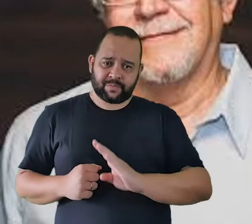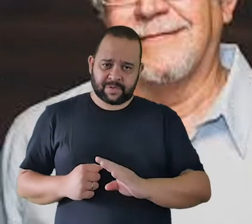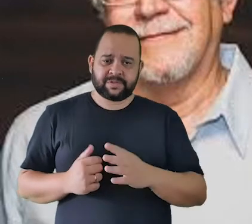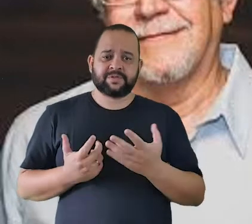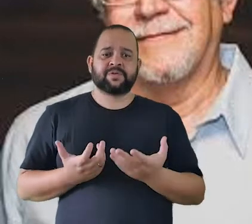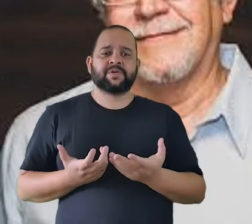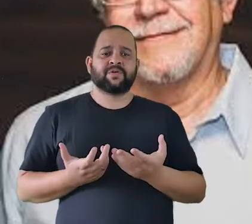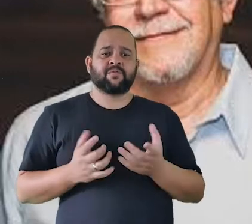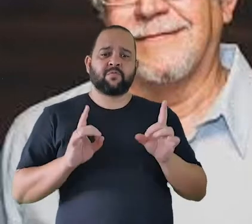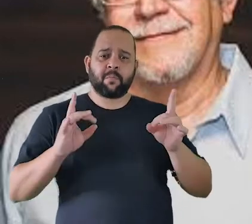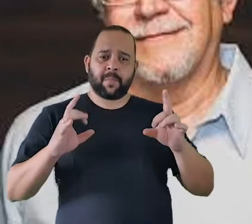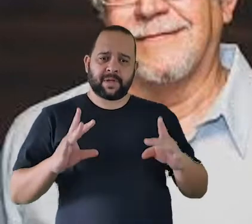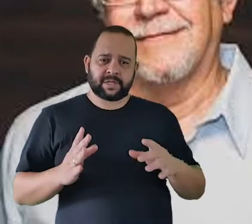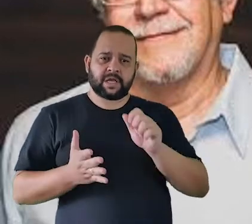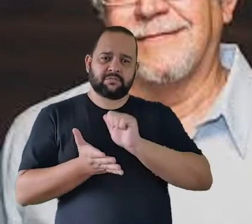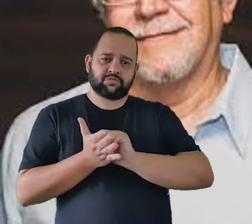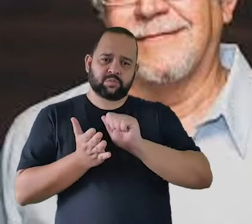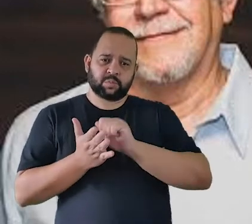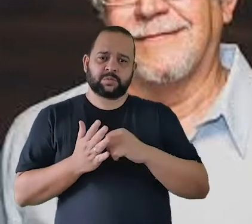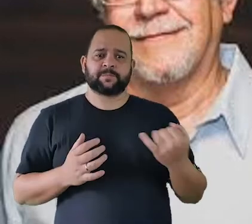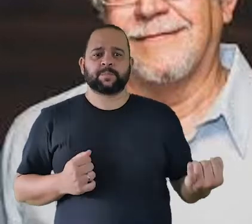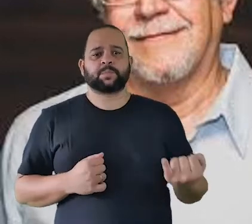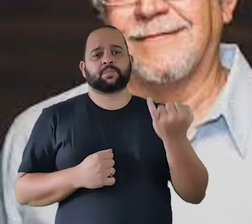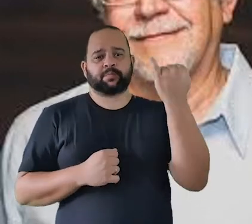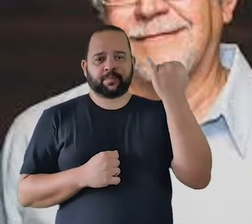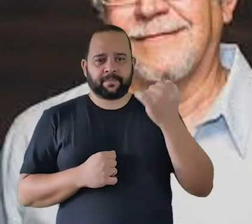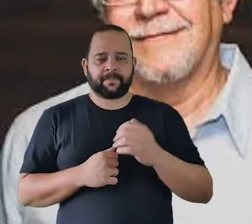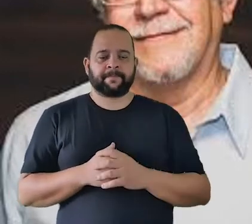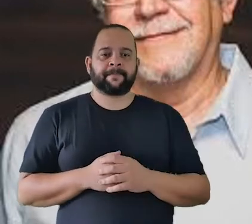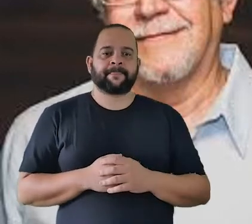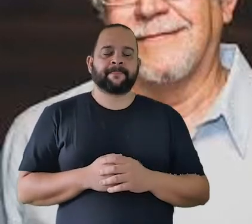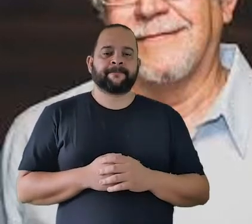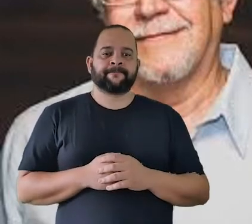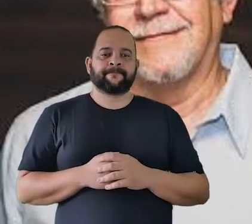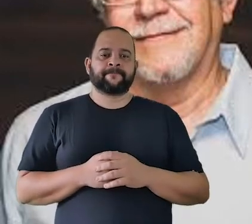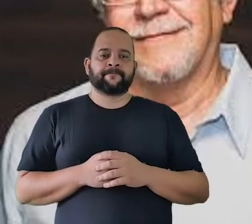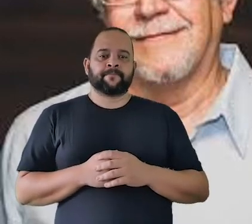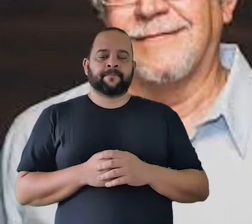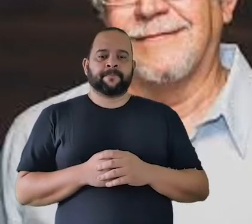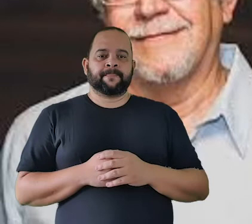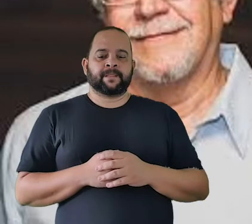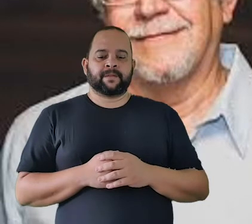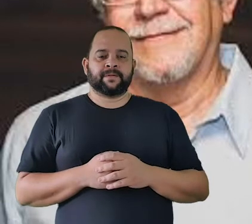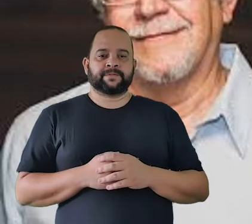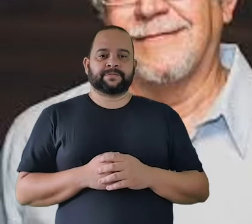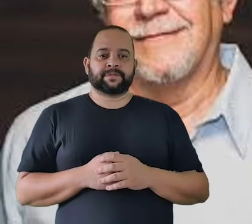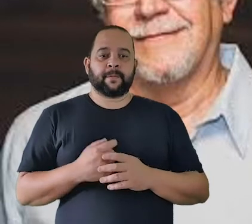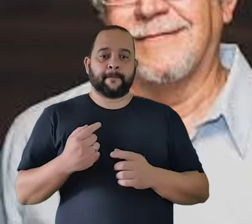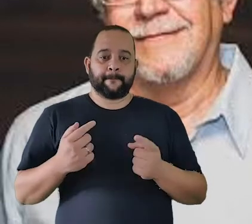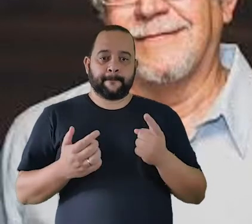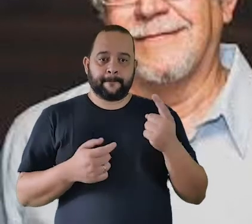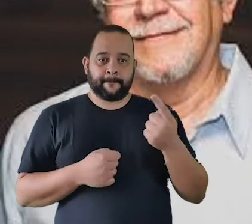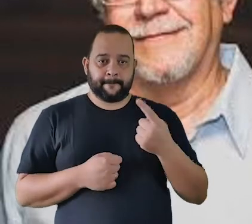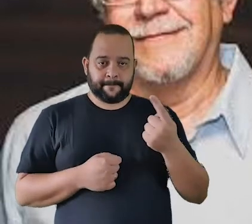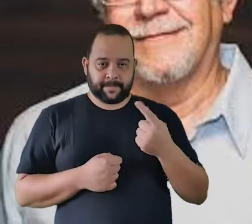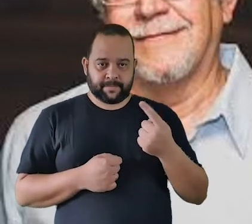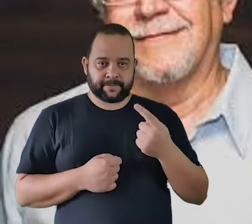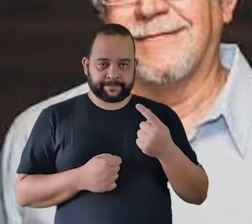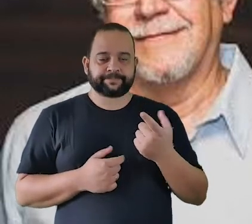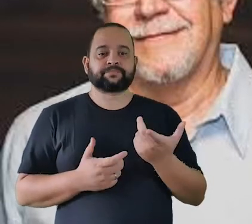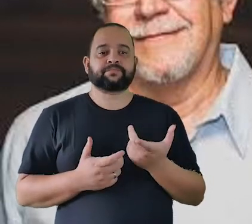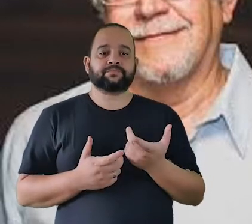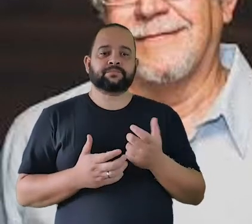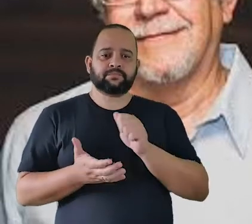uma técnica de composição primordial. Essa primeira fase de